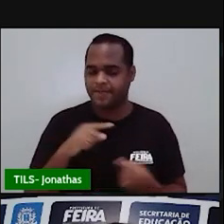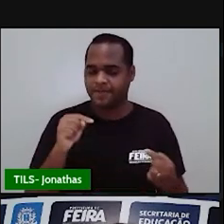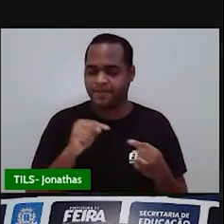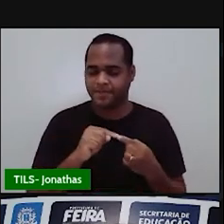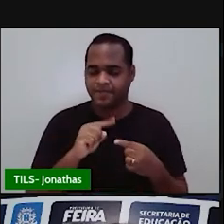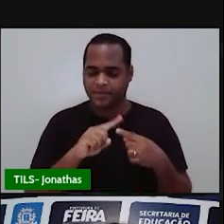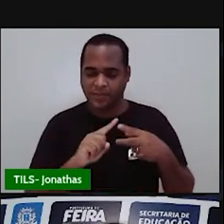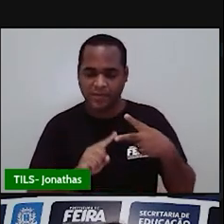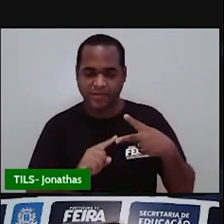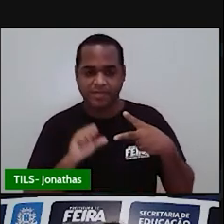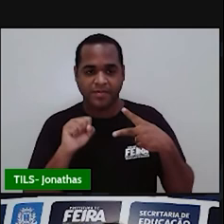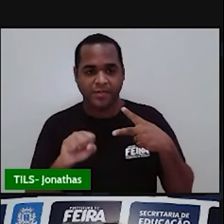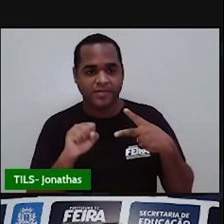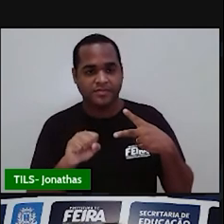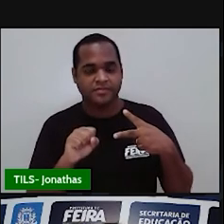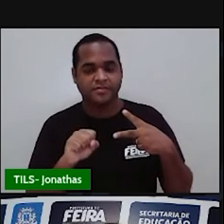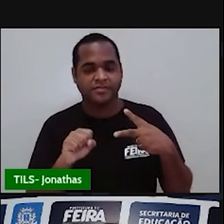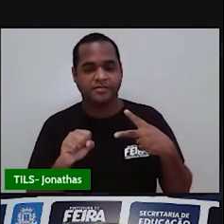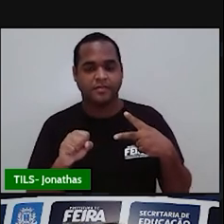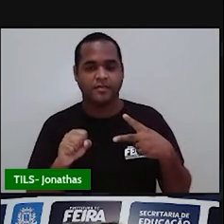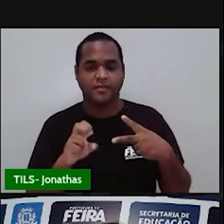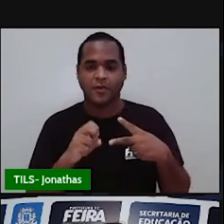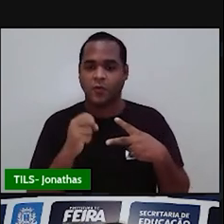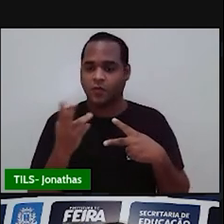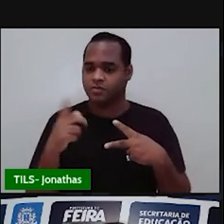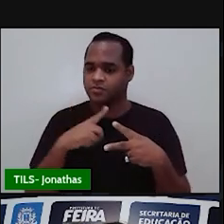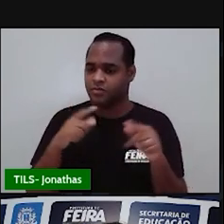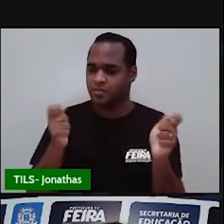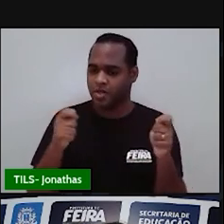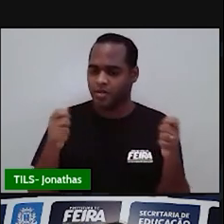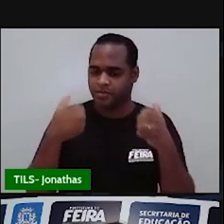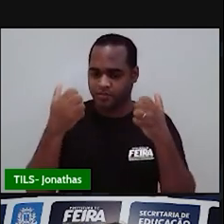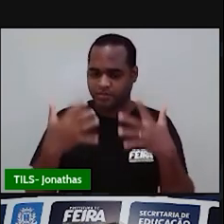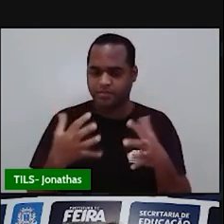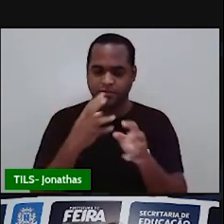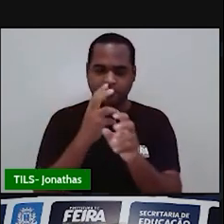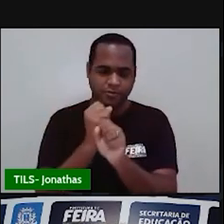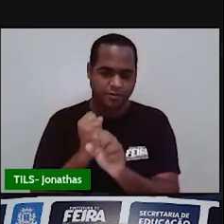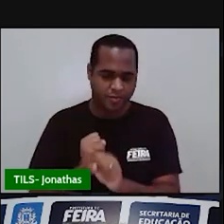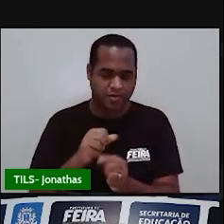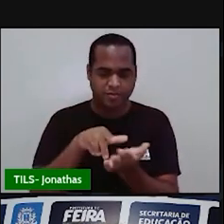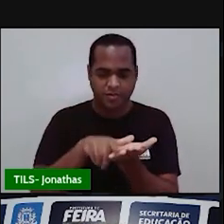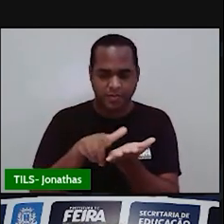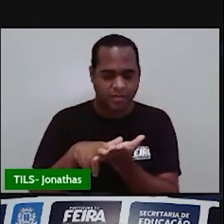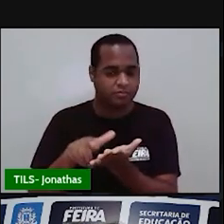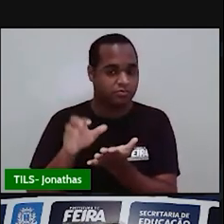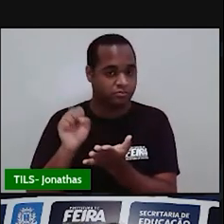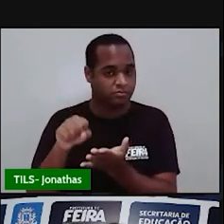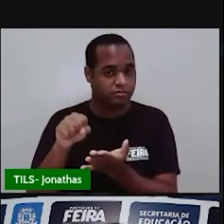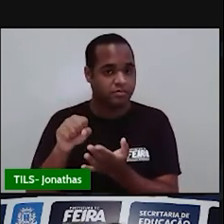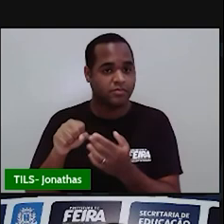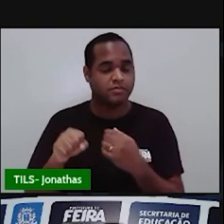duas formas de fazer isso. Ou a gente faz as contas no papel, né?